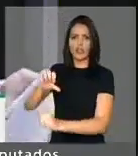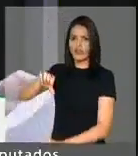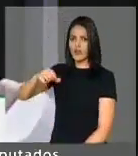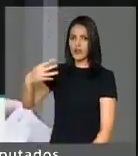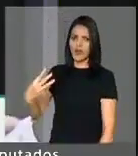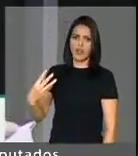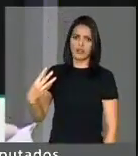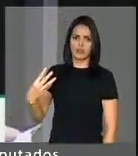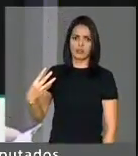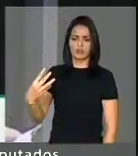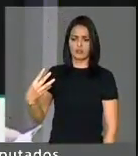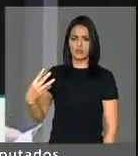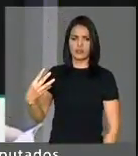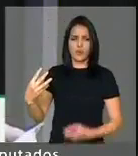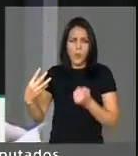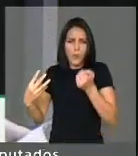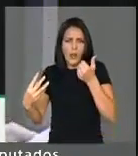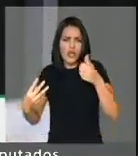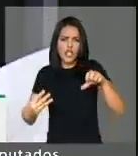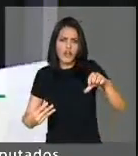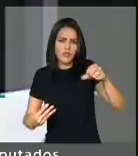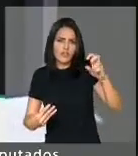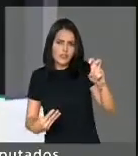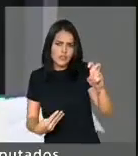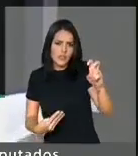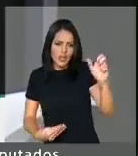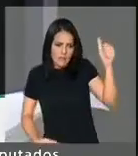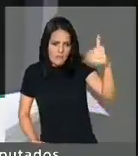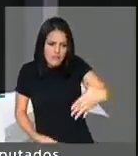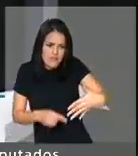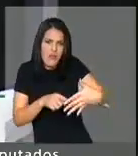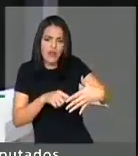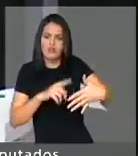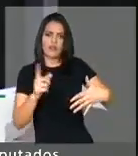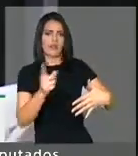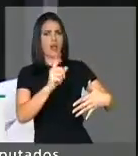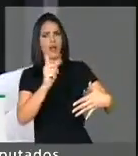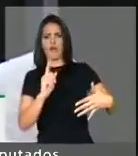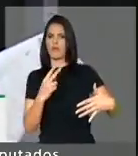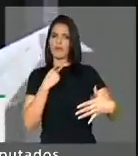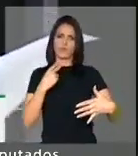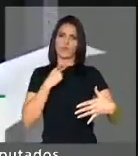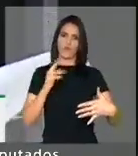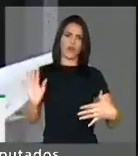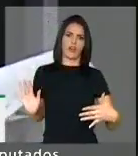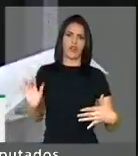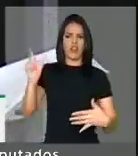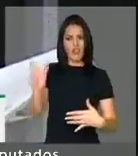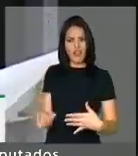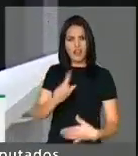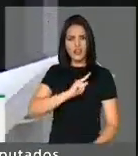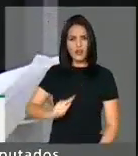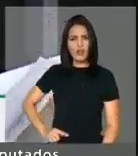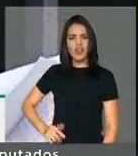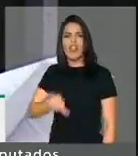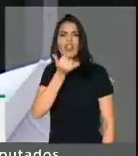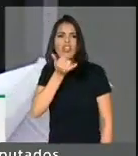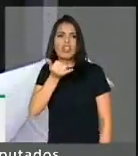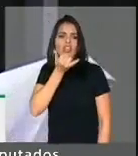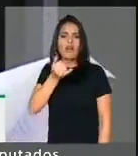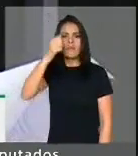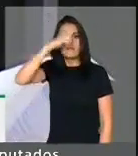milhões, quase R 95 milhões. E, ainda mais, com as suas desculpas trôpegas,